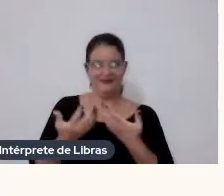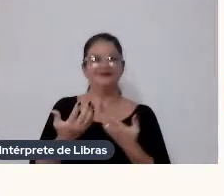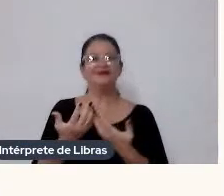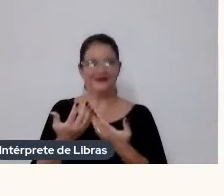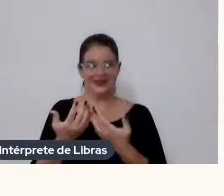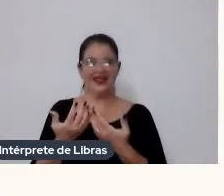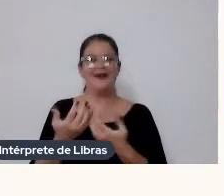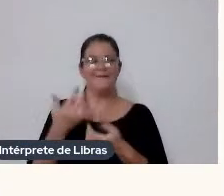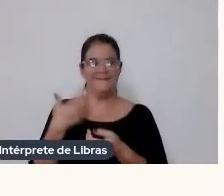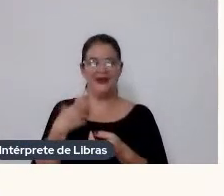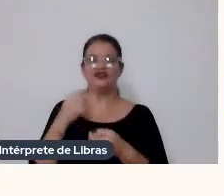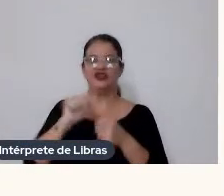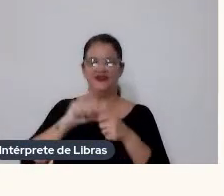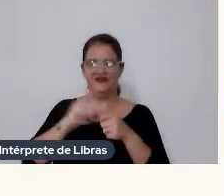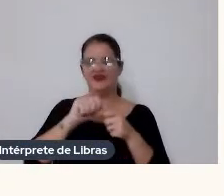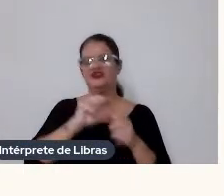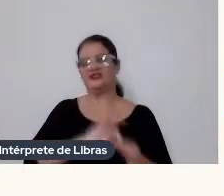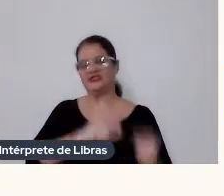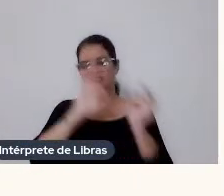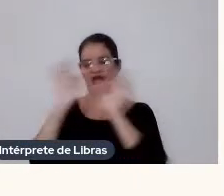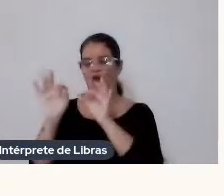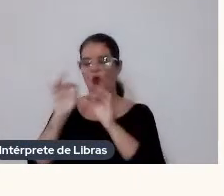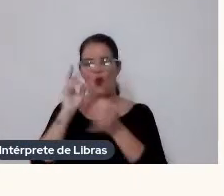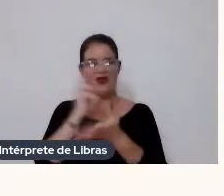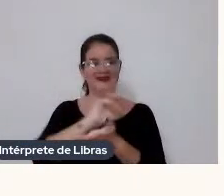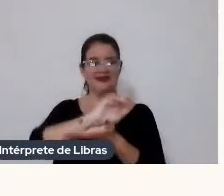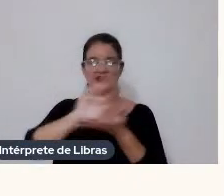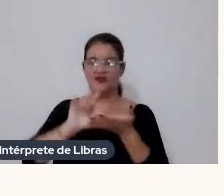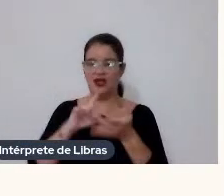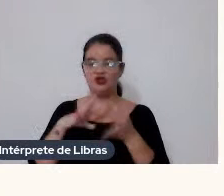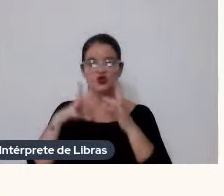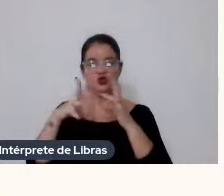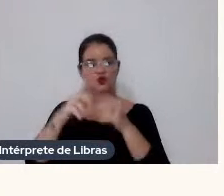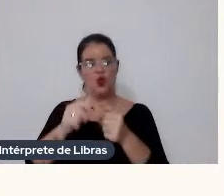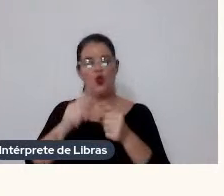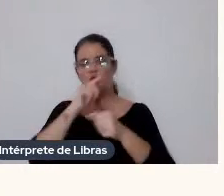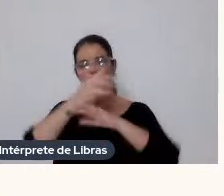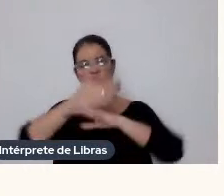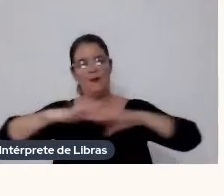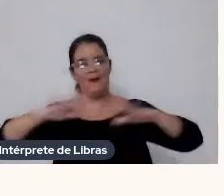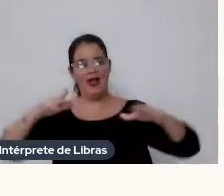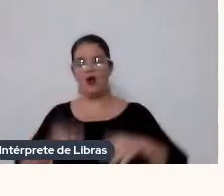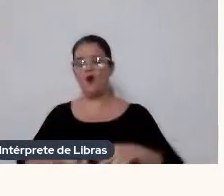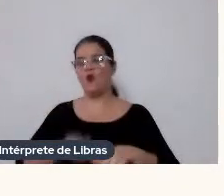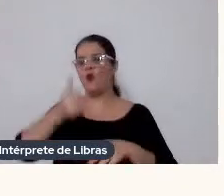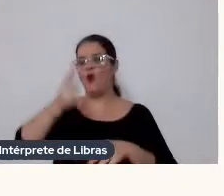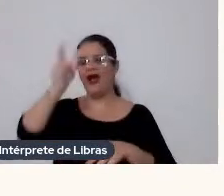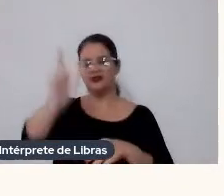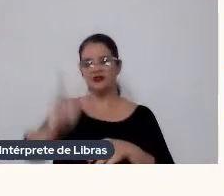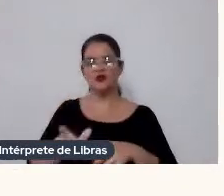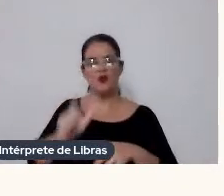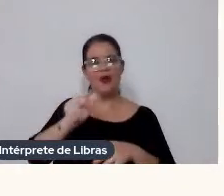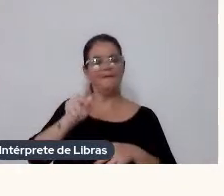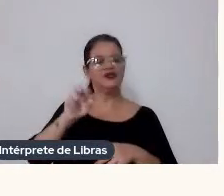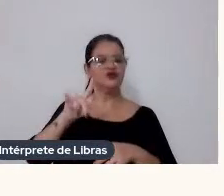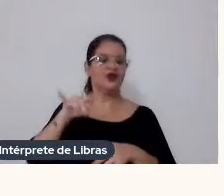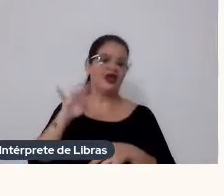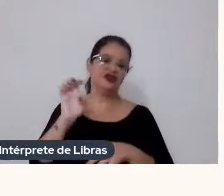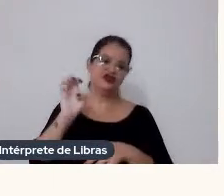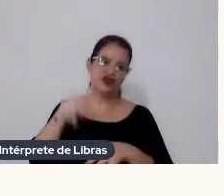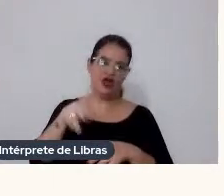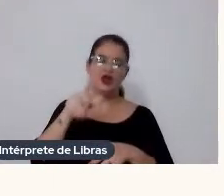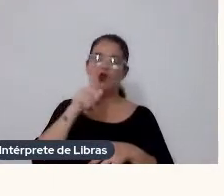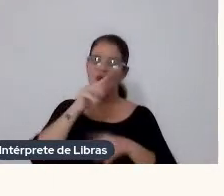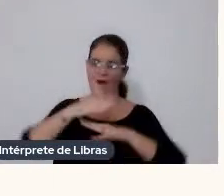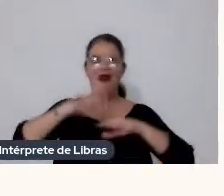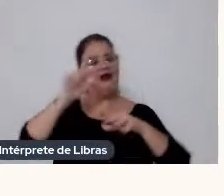fez várias sequências O filme é todo construído muito com o mar O mar é quase um personagem Da história É um personagem, na